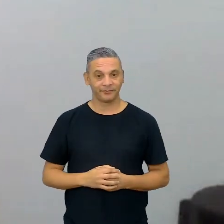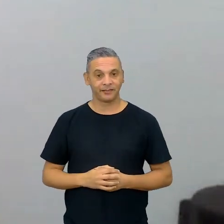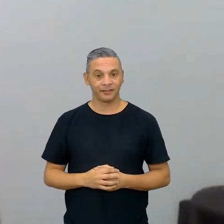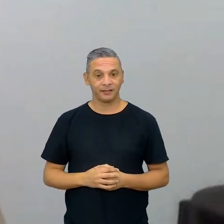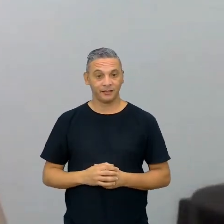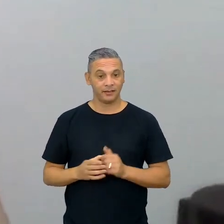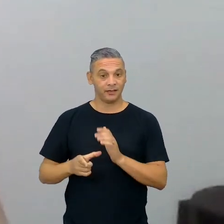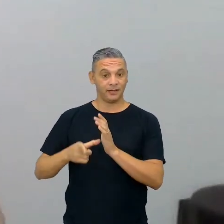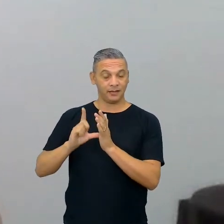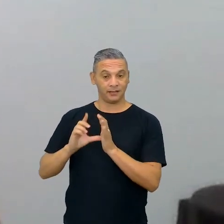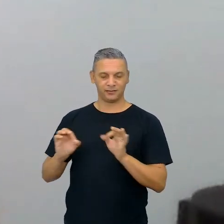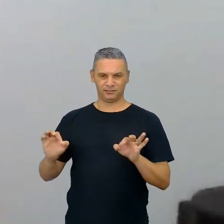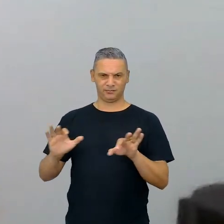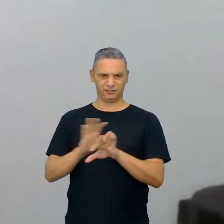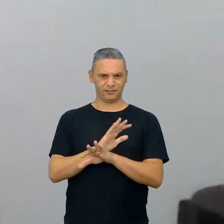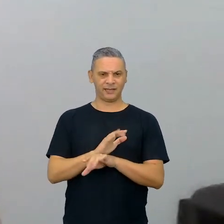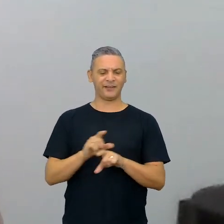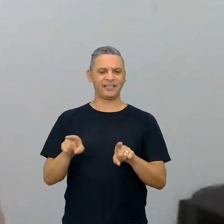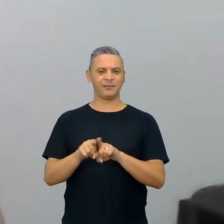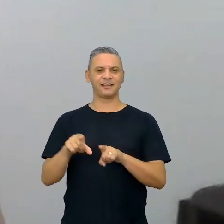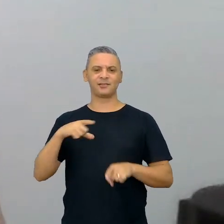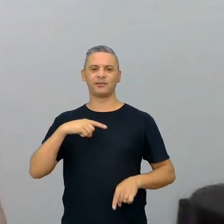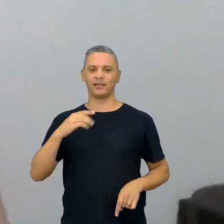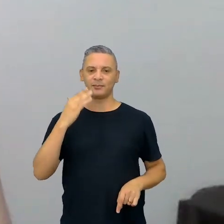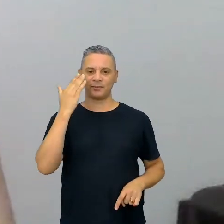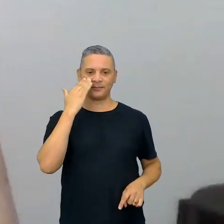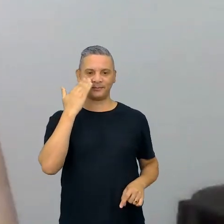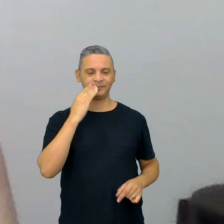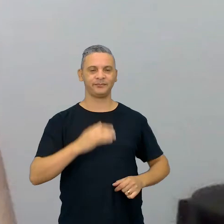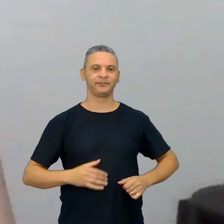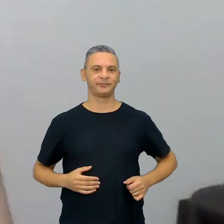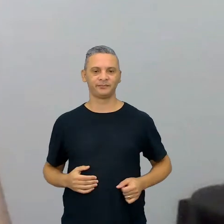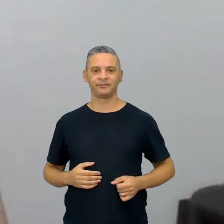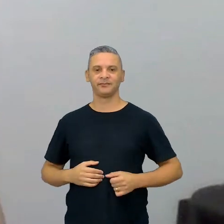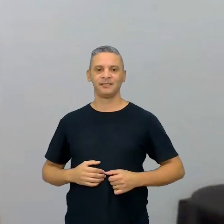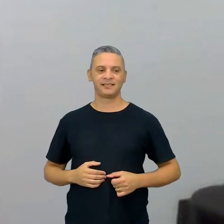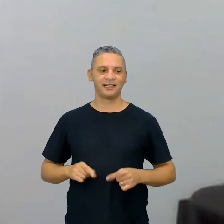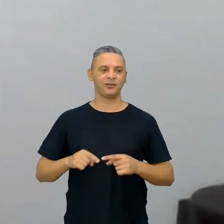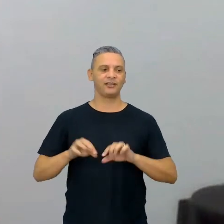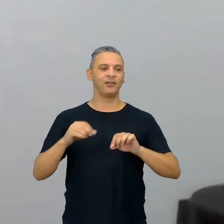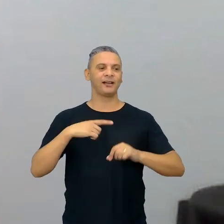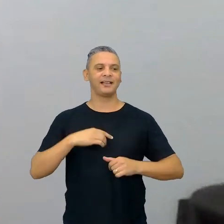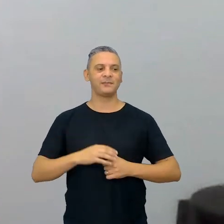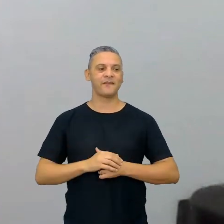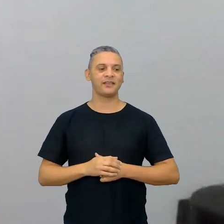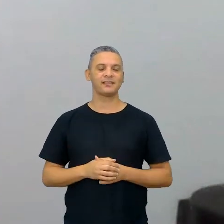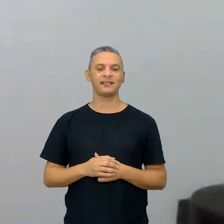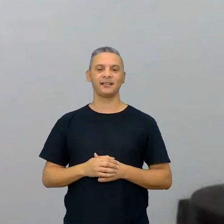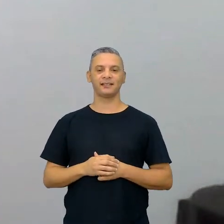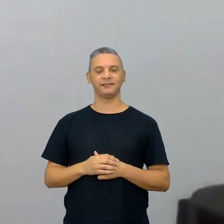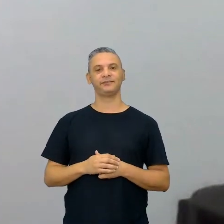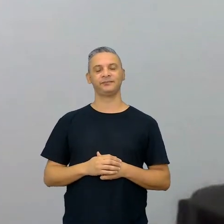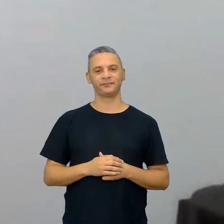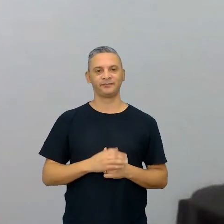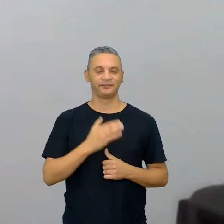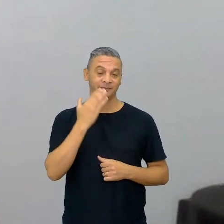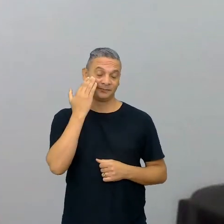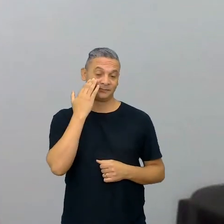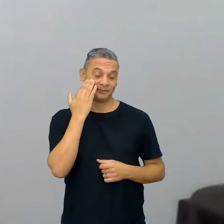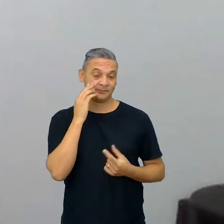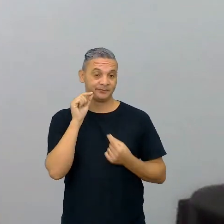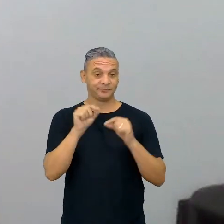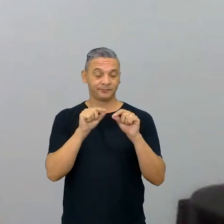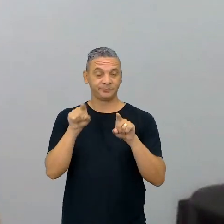antes de me despedir, queria, né, contar um pouquinho como que eu tenho desenvolvido algumas ações com os meus